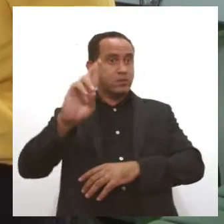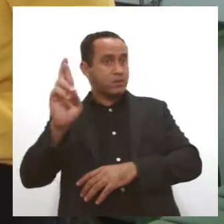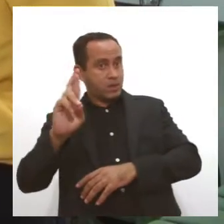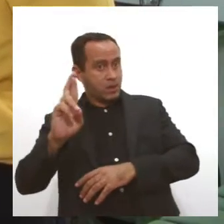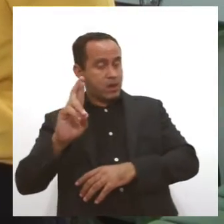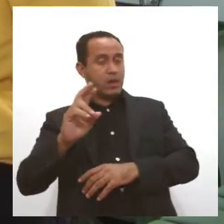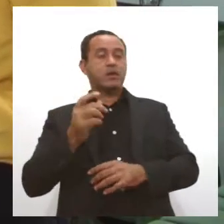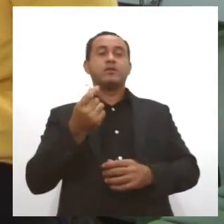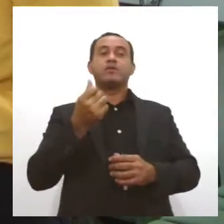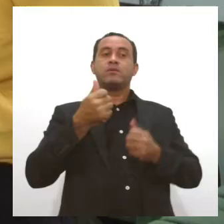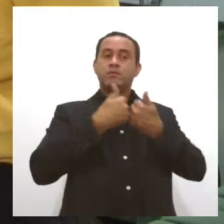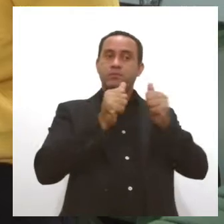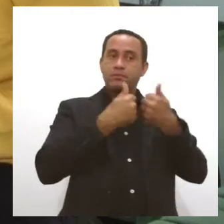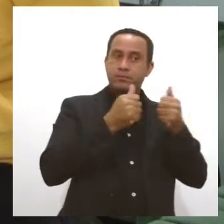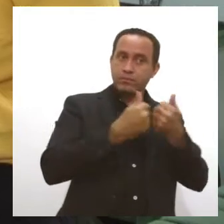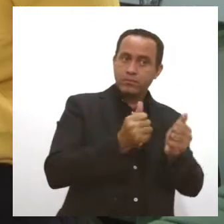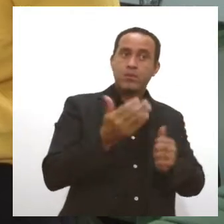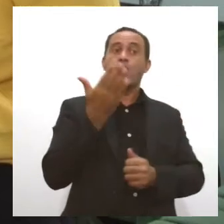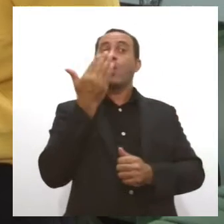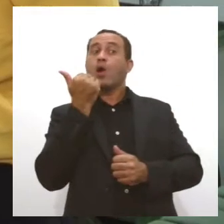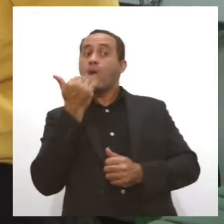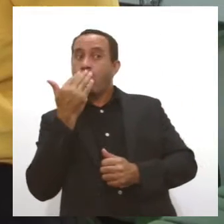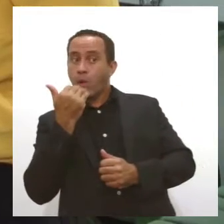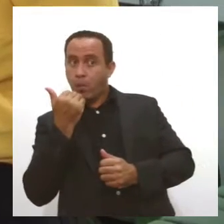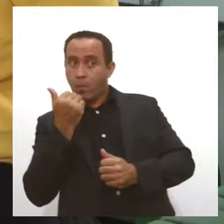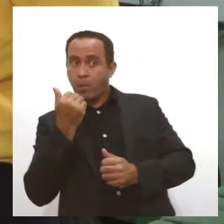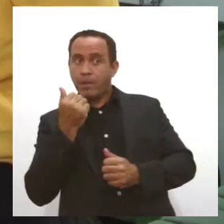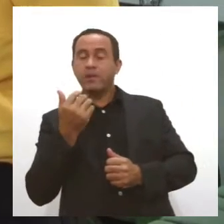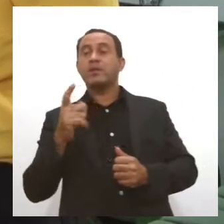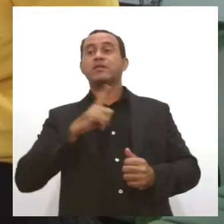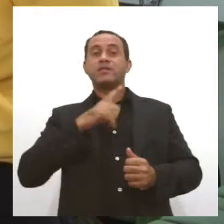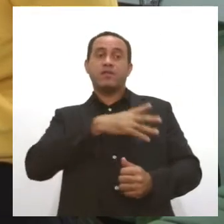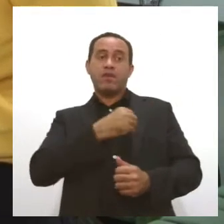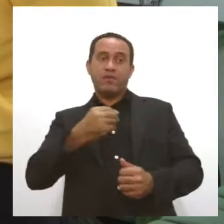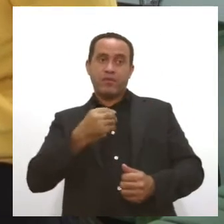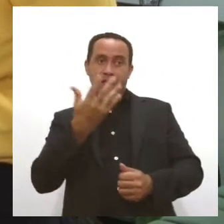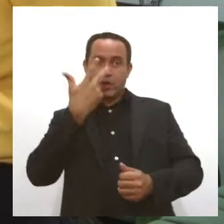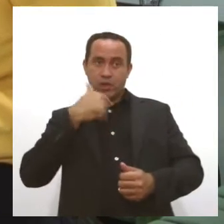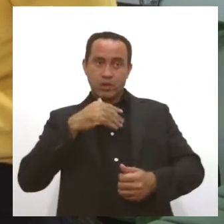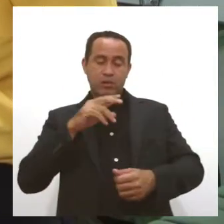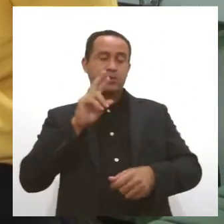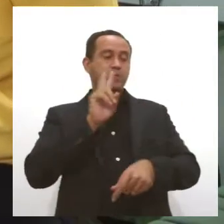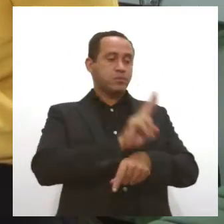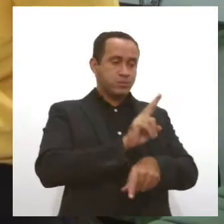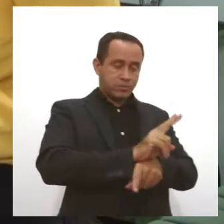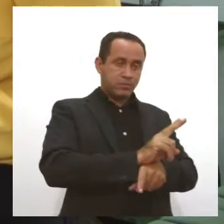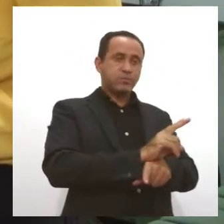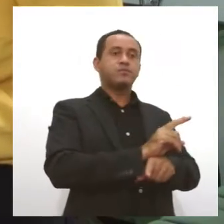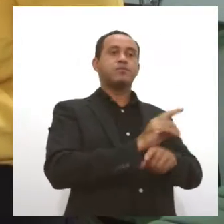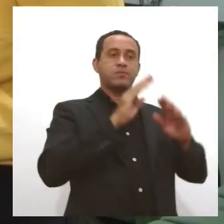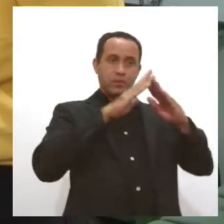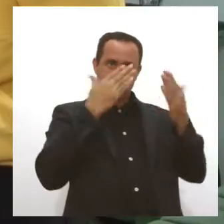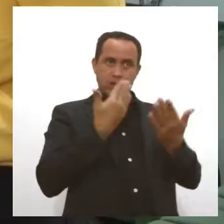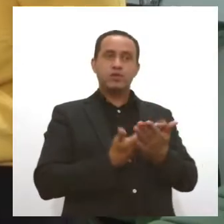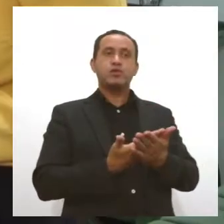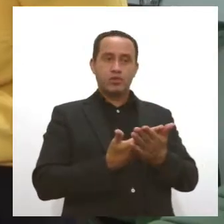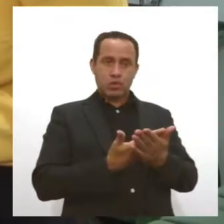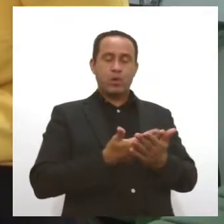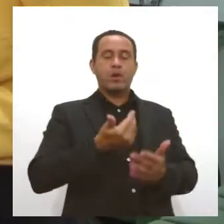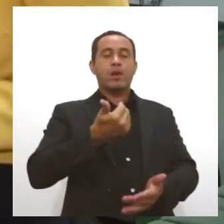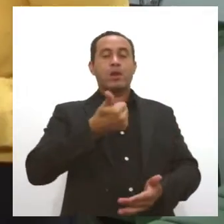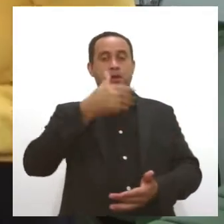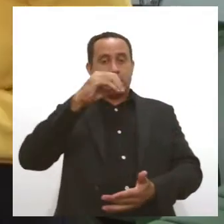transporte, auxílio alimentação, auxílio creche, no caso de terem filhos pequenos, e também férias décimo terceiro